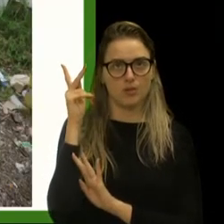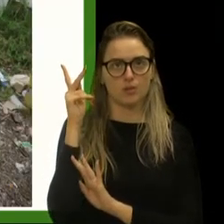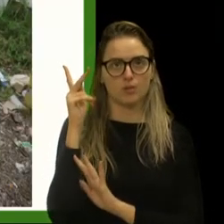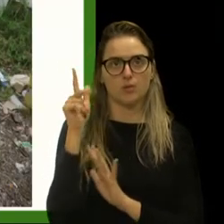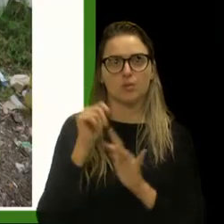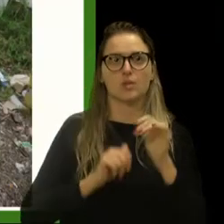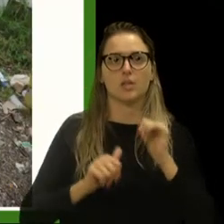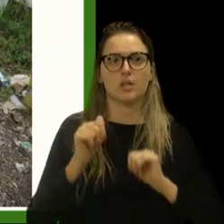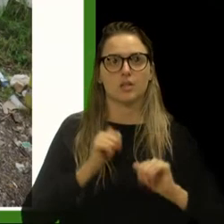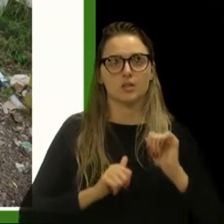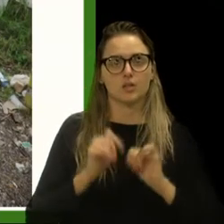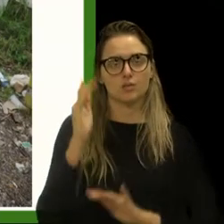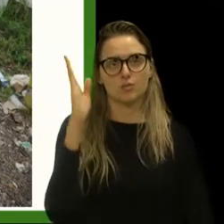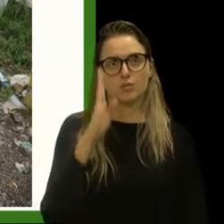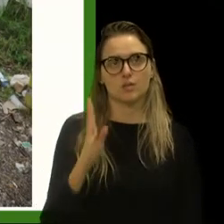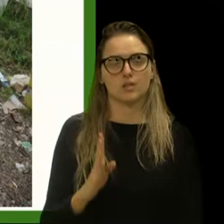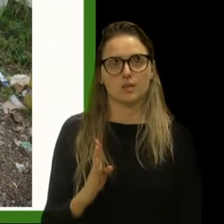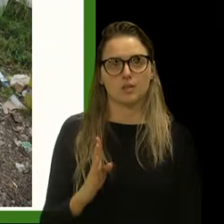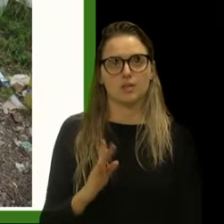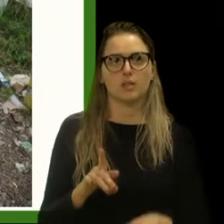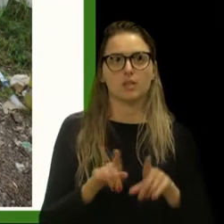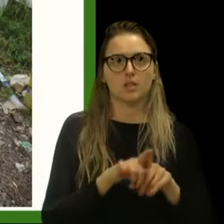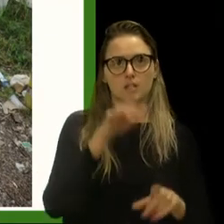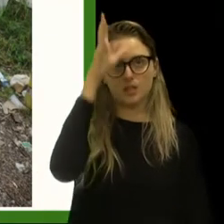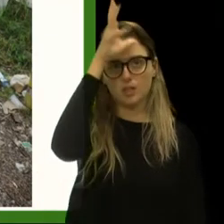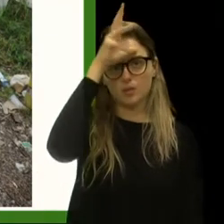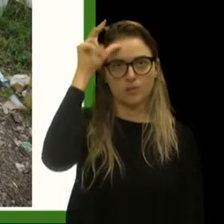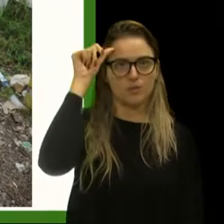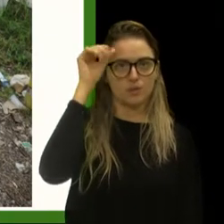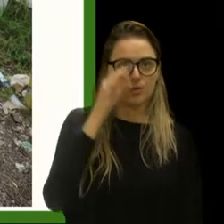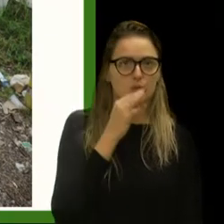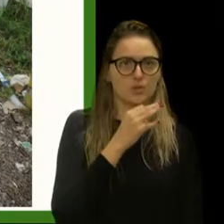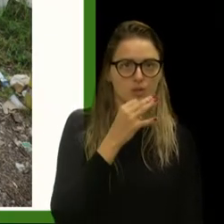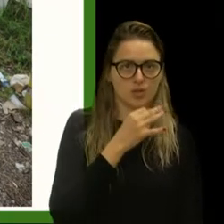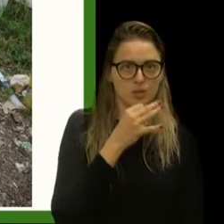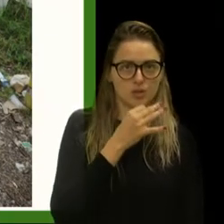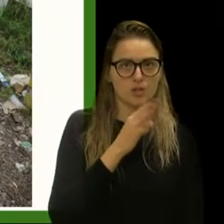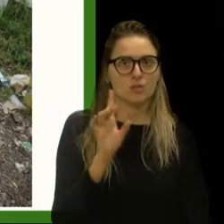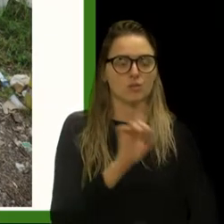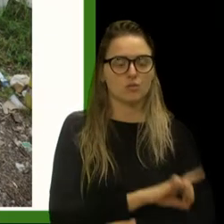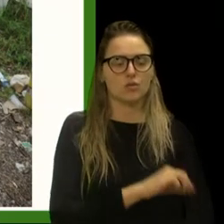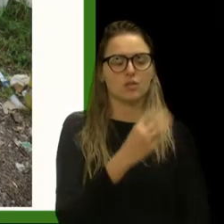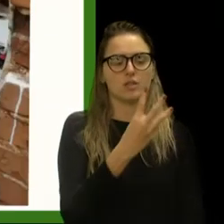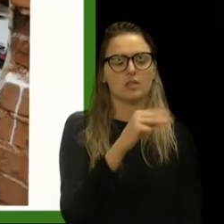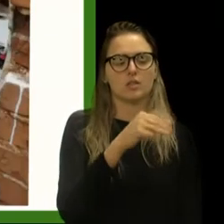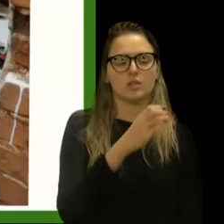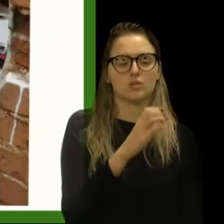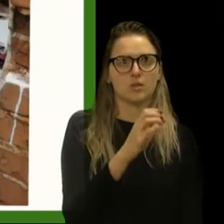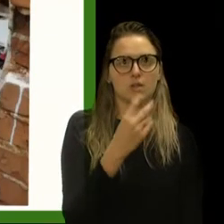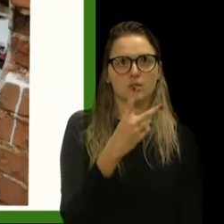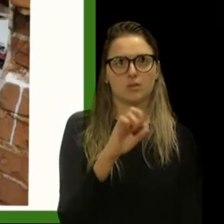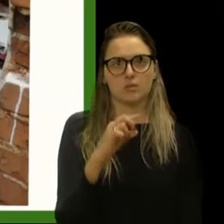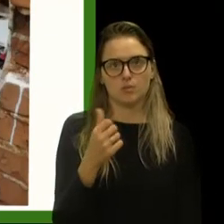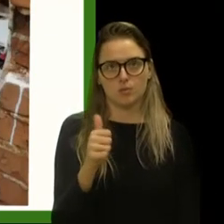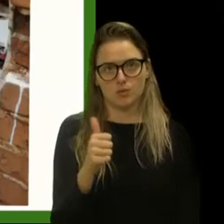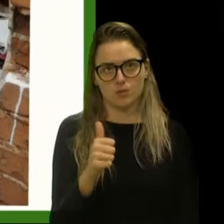Artístico Nacional e o município de Caxias do Sul, no dia 3 de março de 2011.